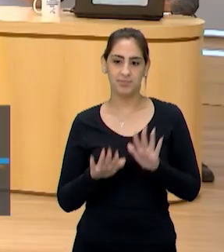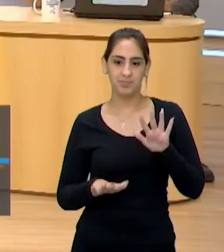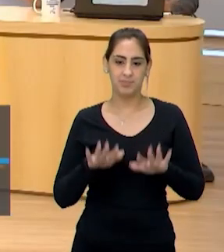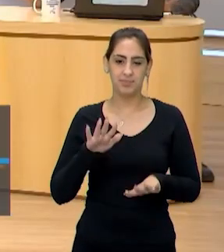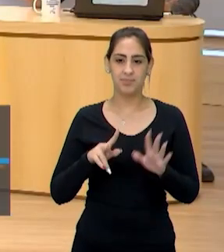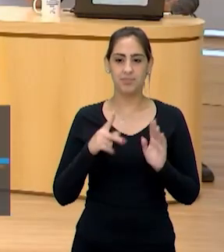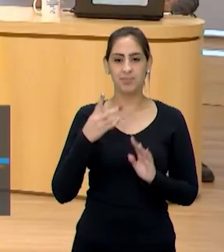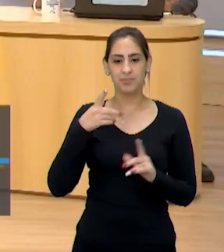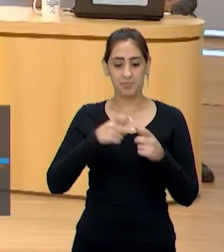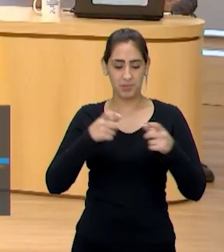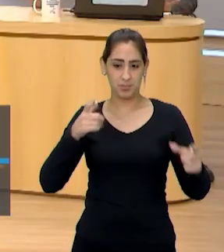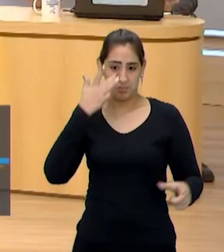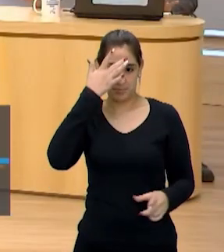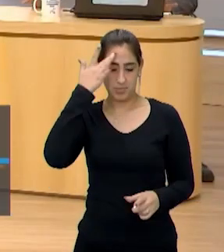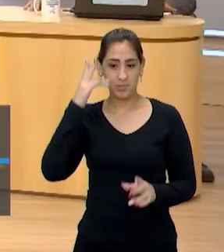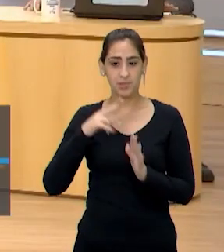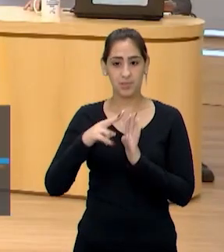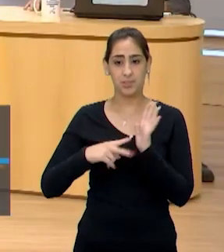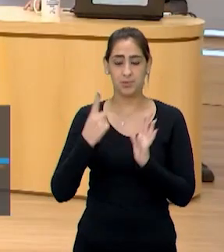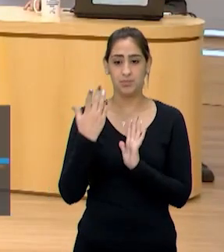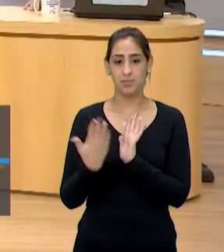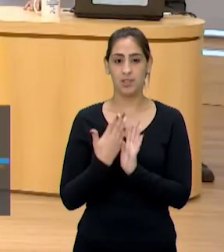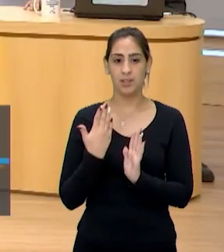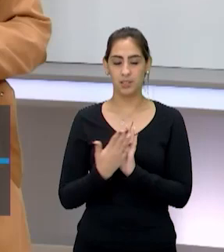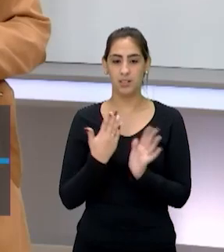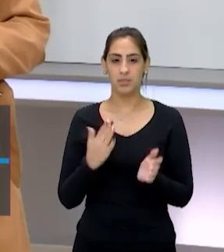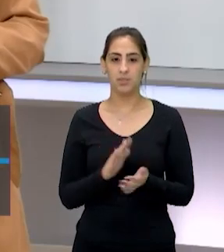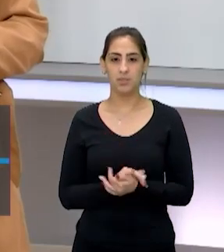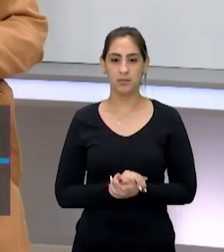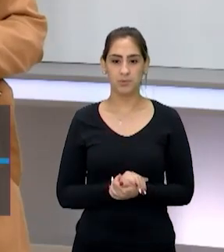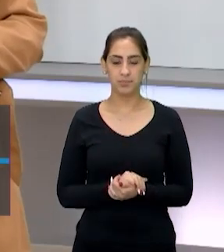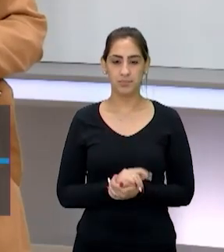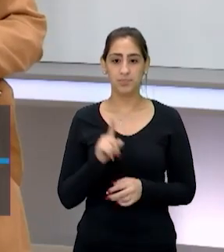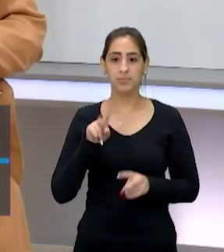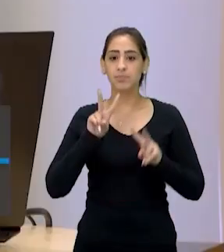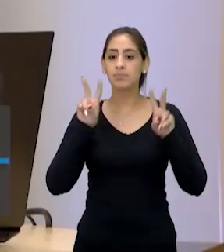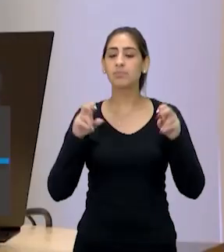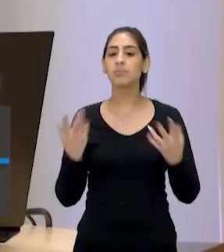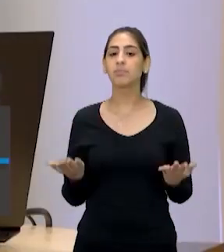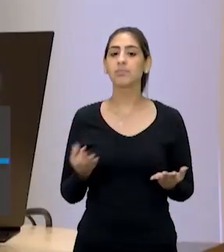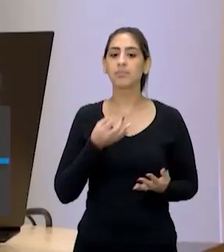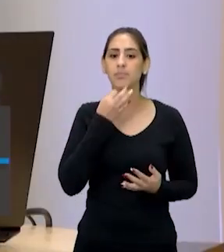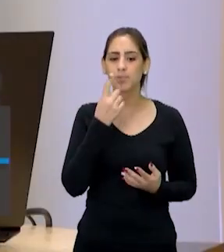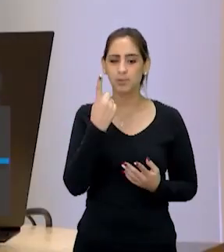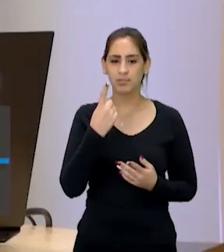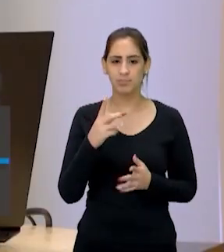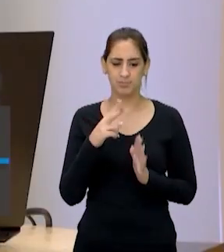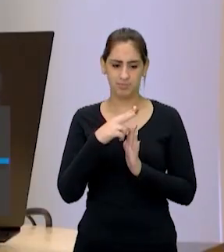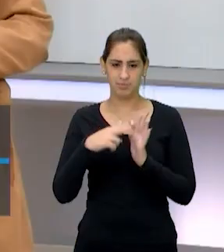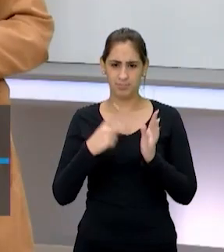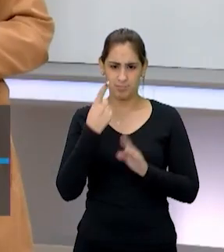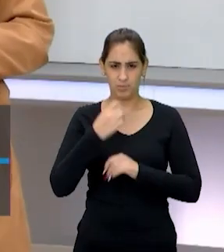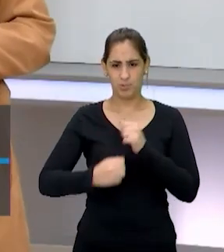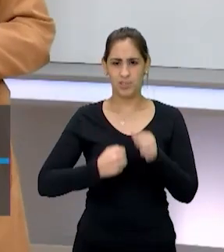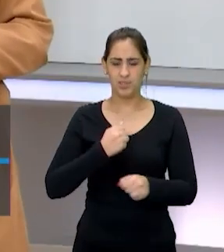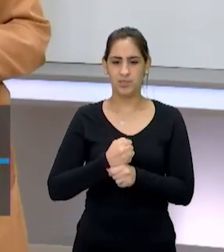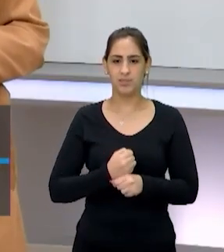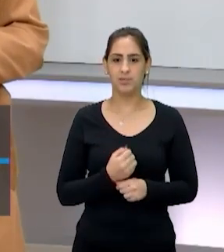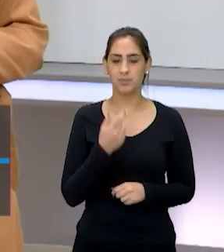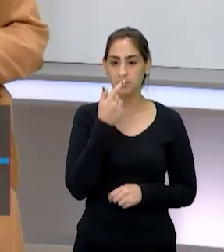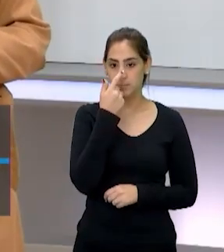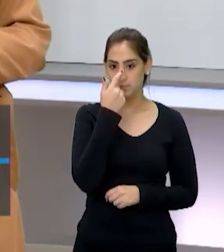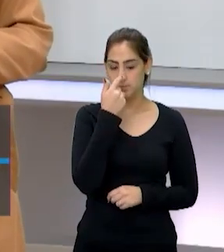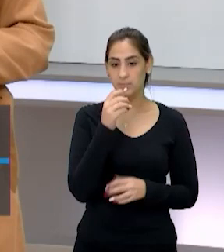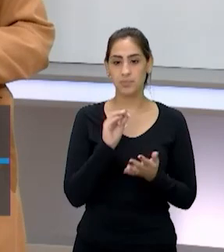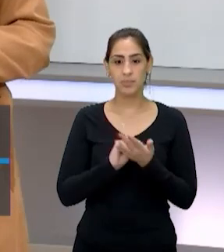a maioria leu um livro, um livro, pelo que eu estou vendo aqui. Então, é a questão, um livro por ano, né? Ai, mas